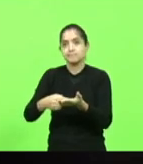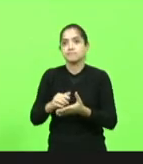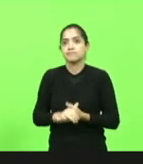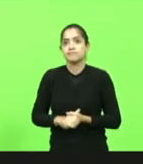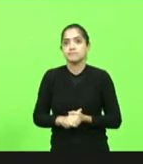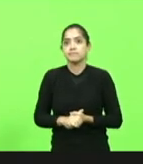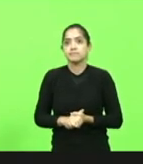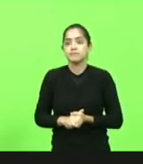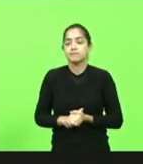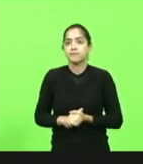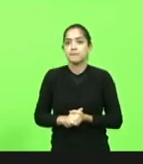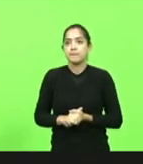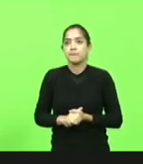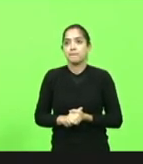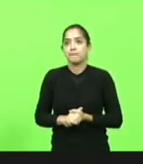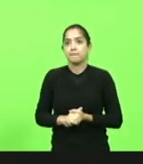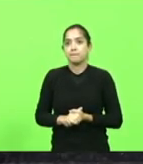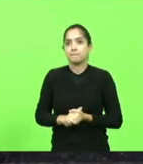presidente